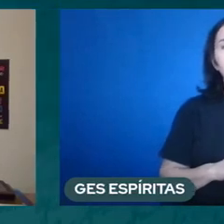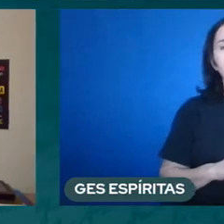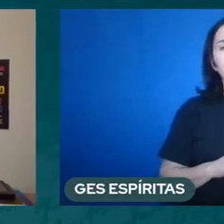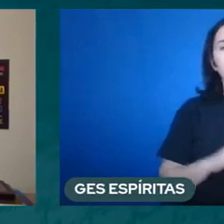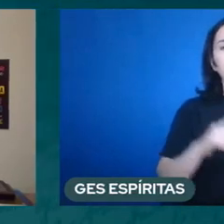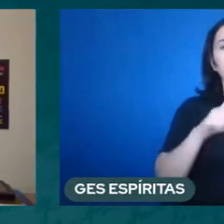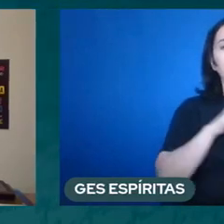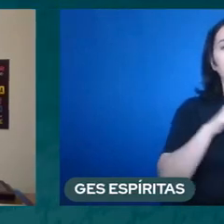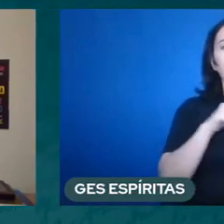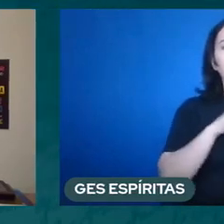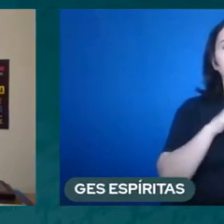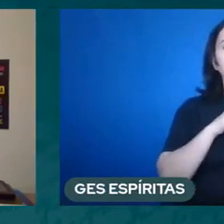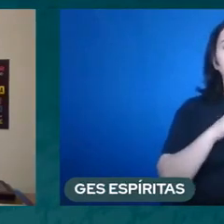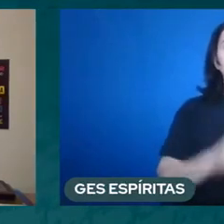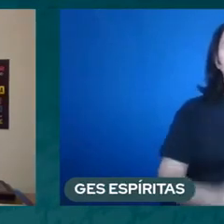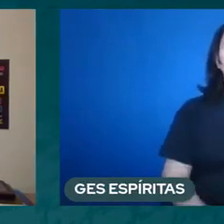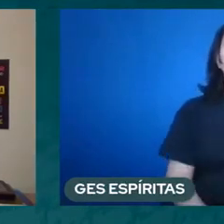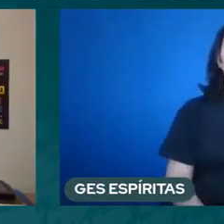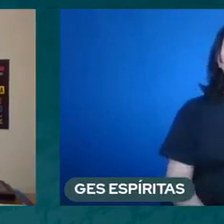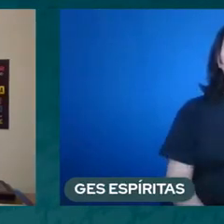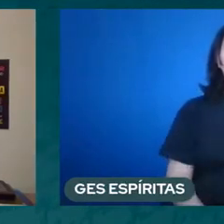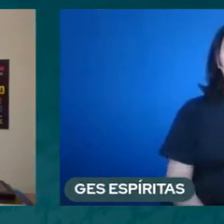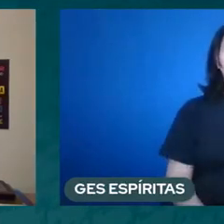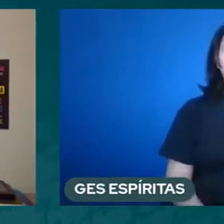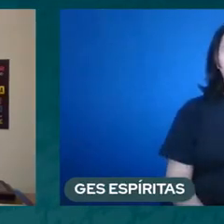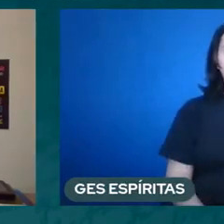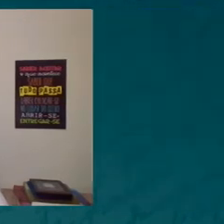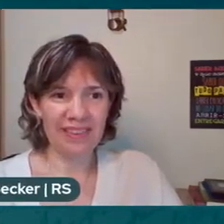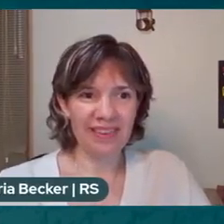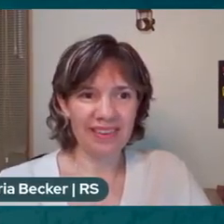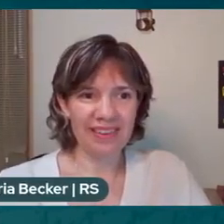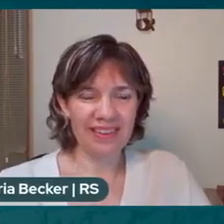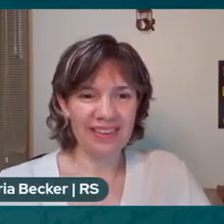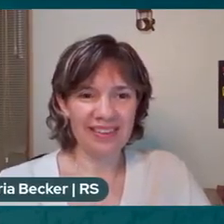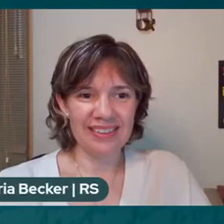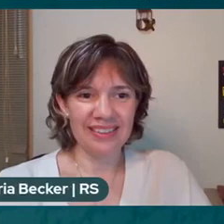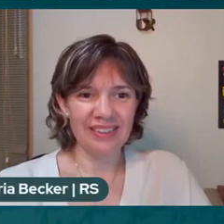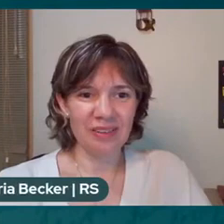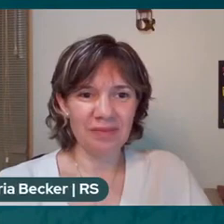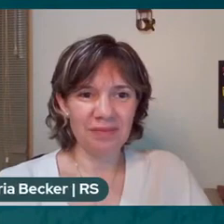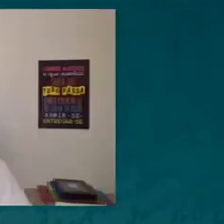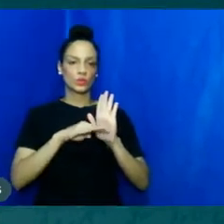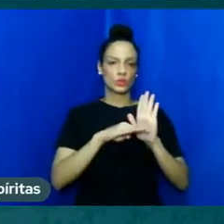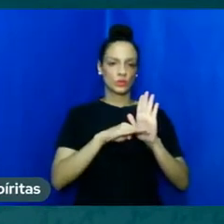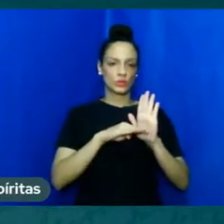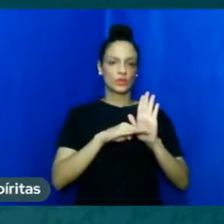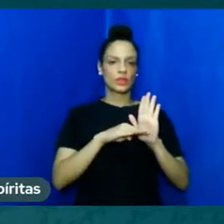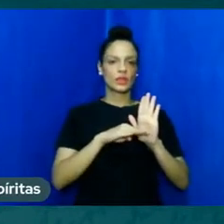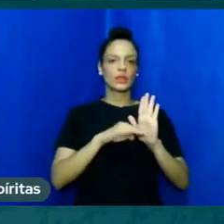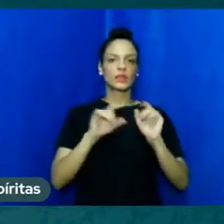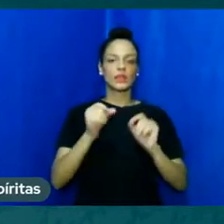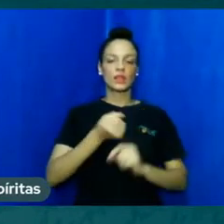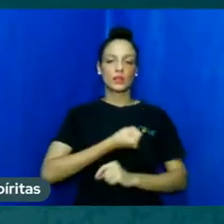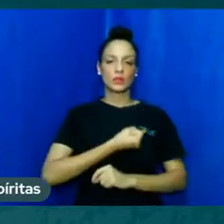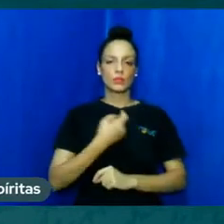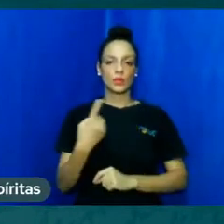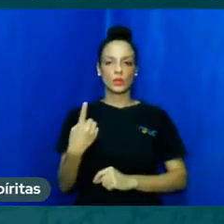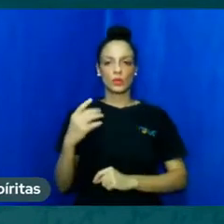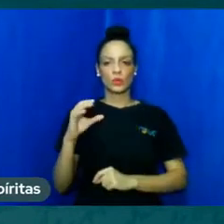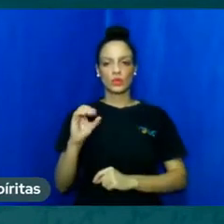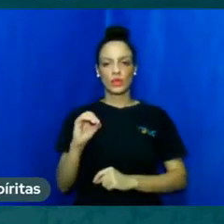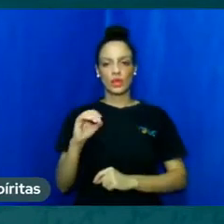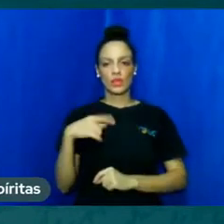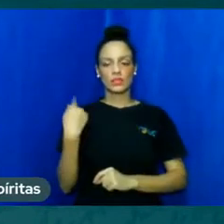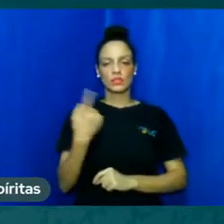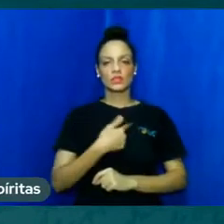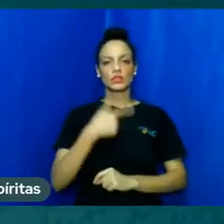item de hoje nessa abordagem da introdução no item 10 encontramos um trechinho assim